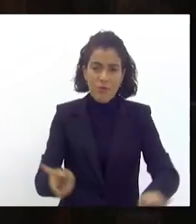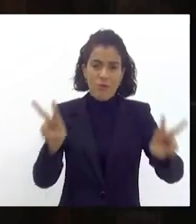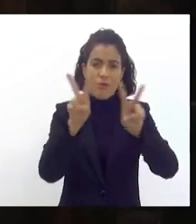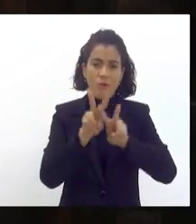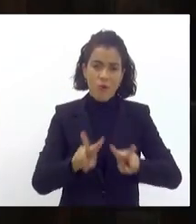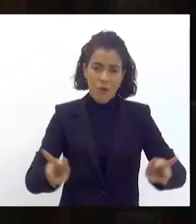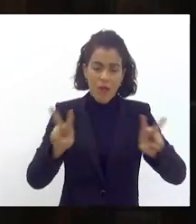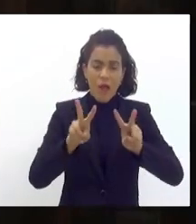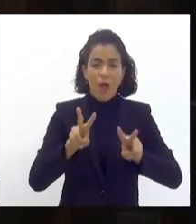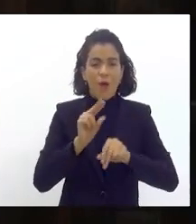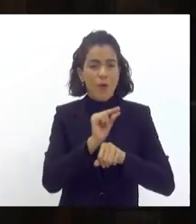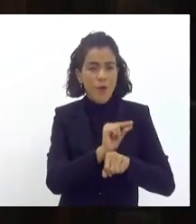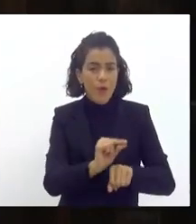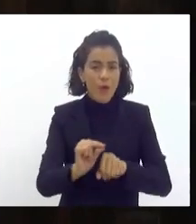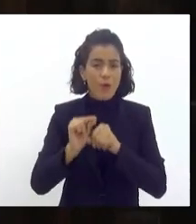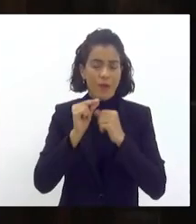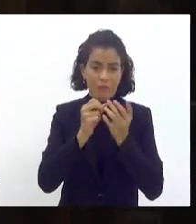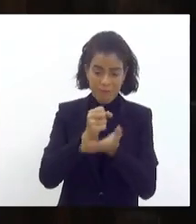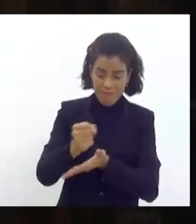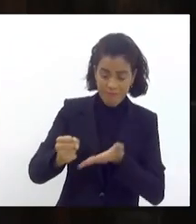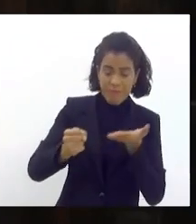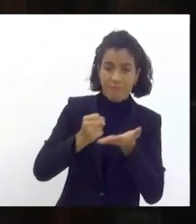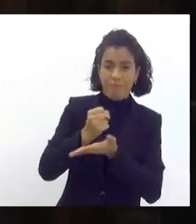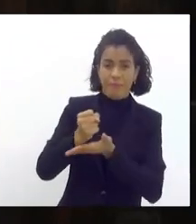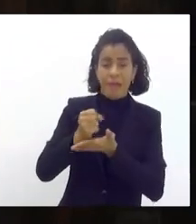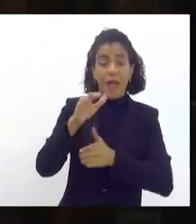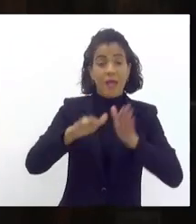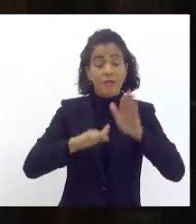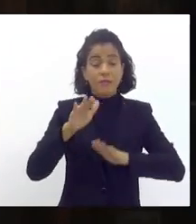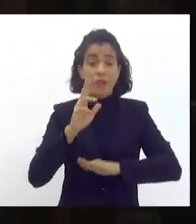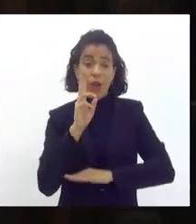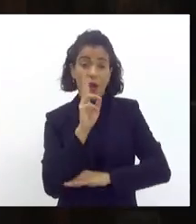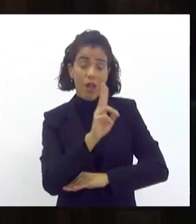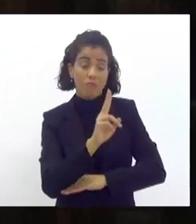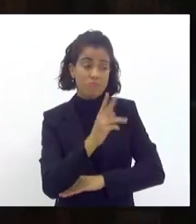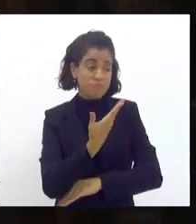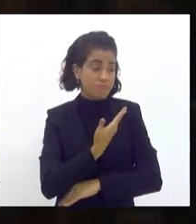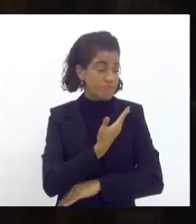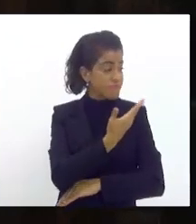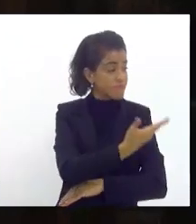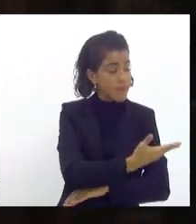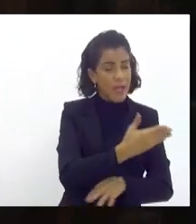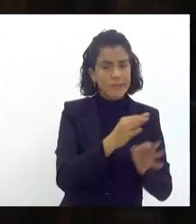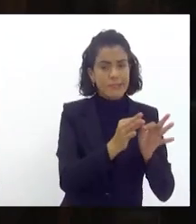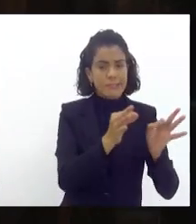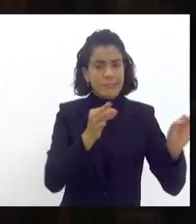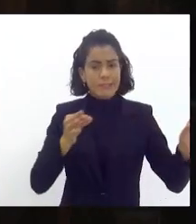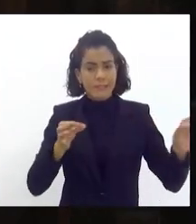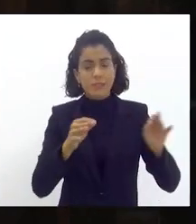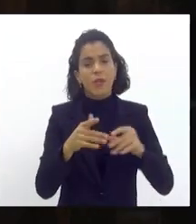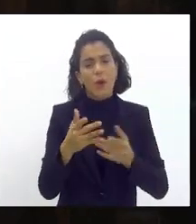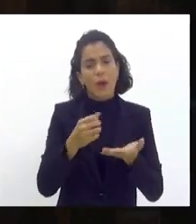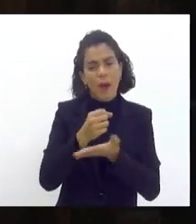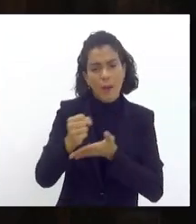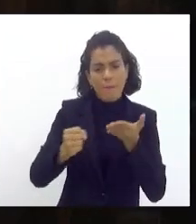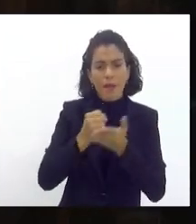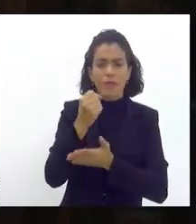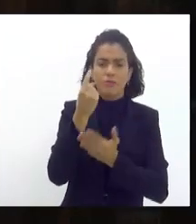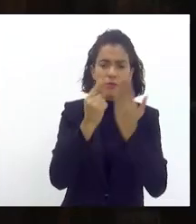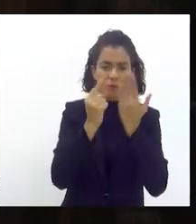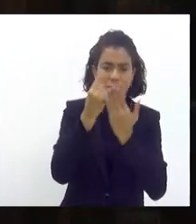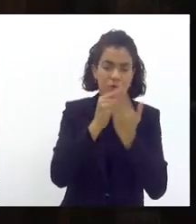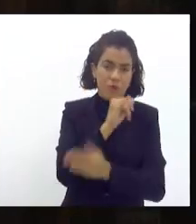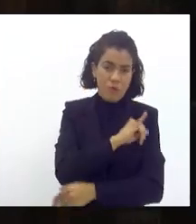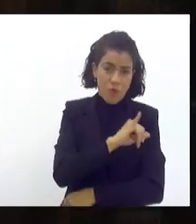grande um cuidado com a base é preciso olhar às vezes o que está próximo a gente se distancia então a base do Carnaval do Rio de Janeiro